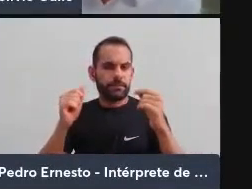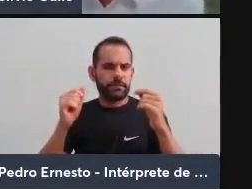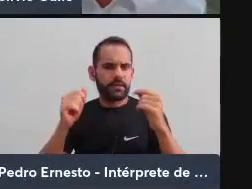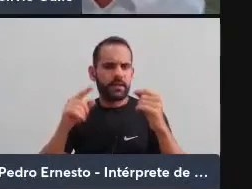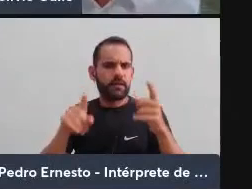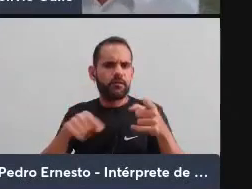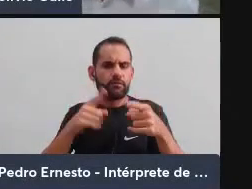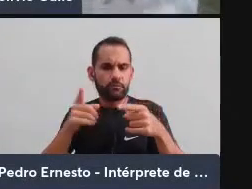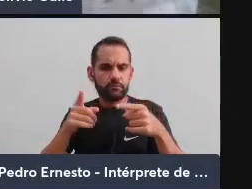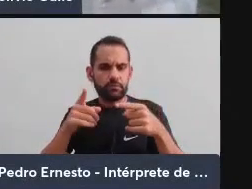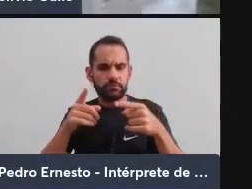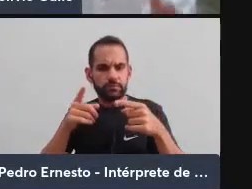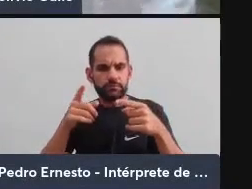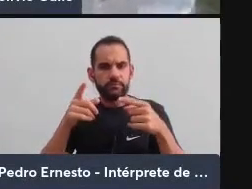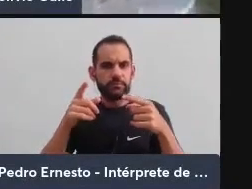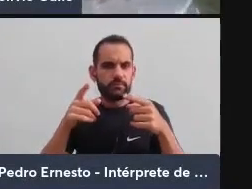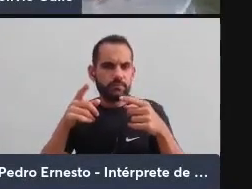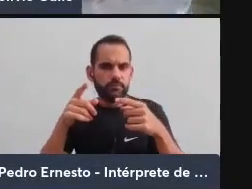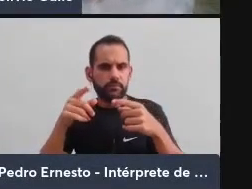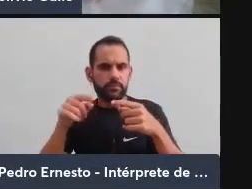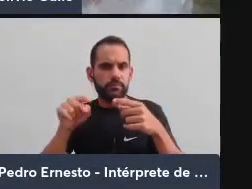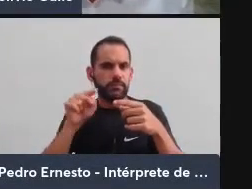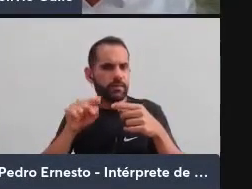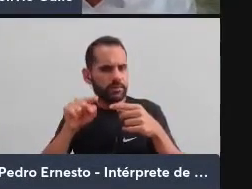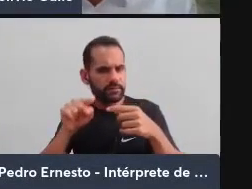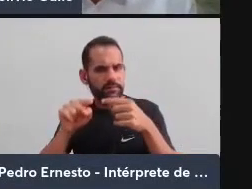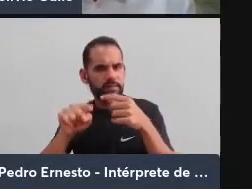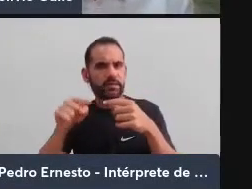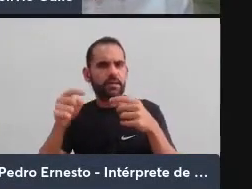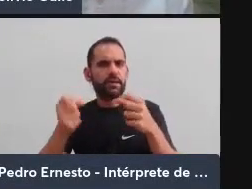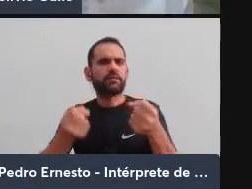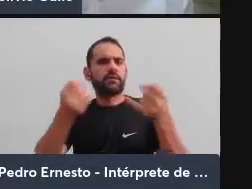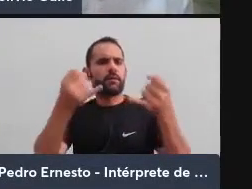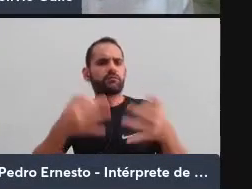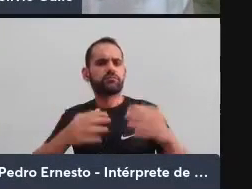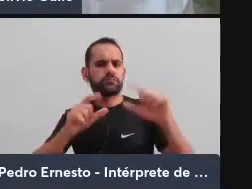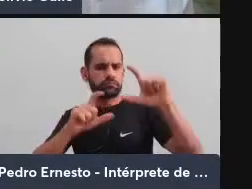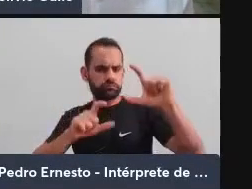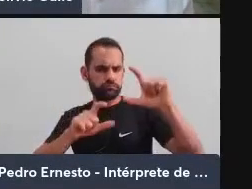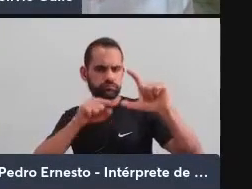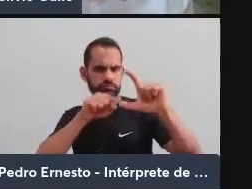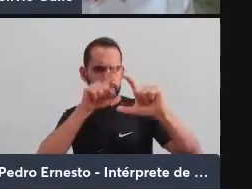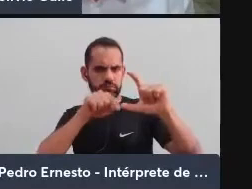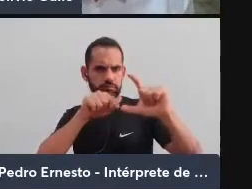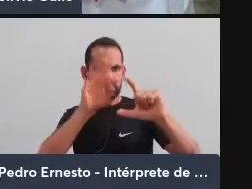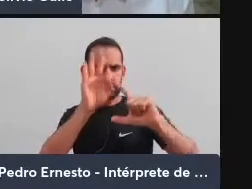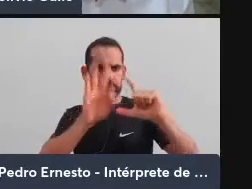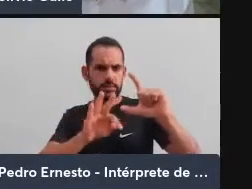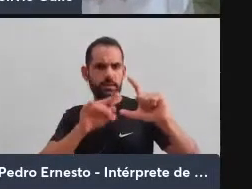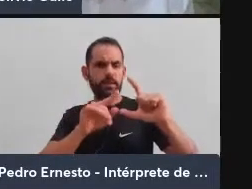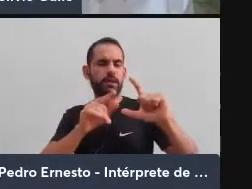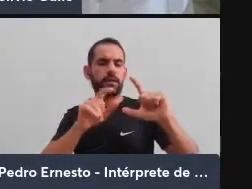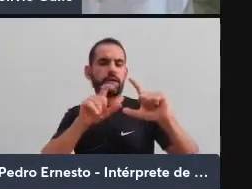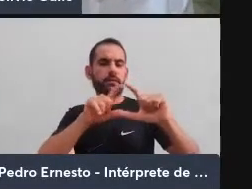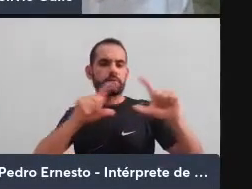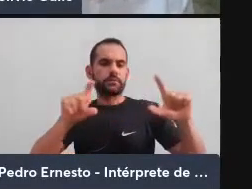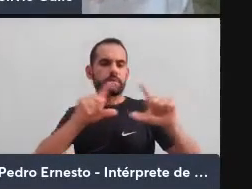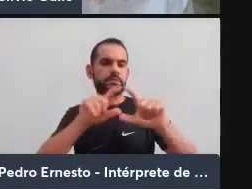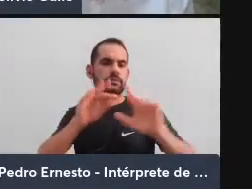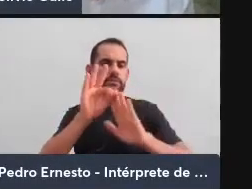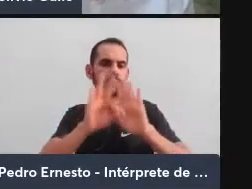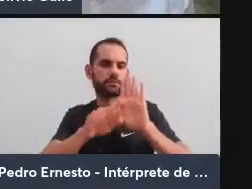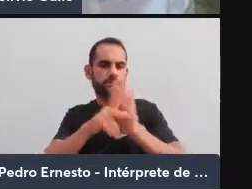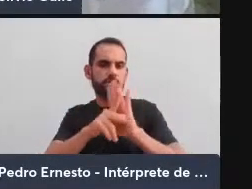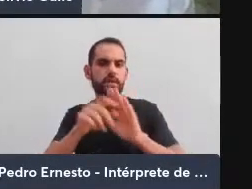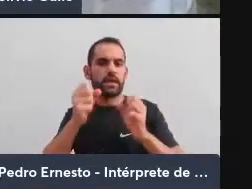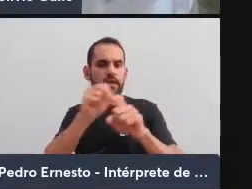slide seguinte, depois eu retorno, mas aqui nesse slide eu trouxe um trechinho de uma obra do Pierre Clastres, que é a Sociedade